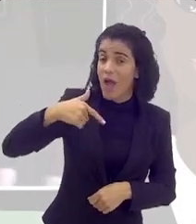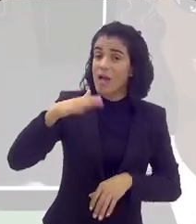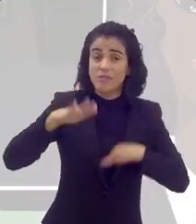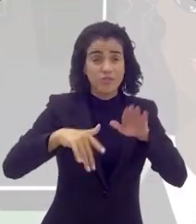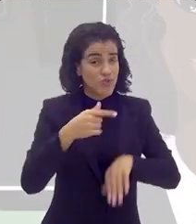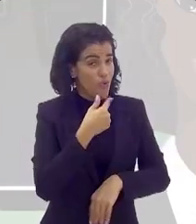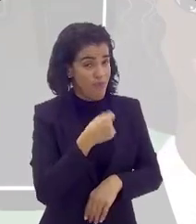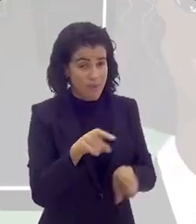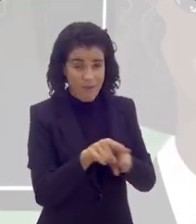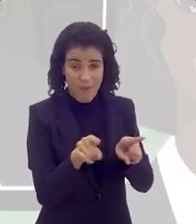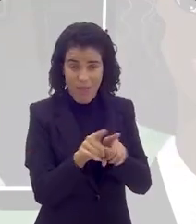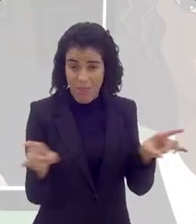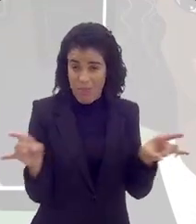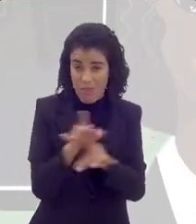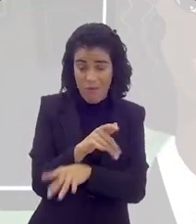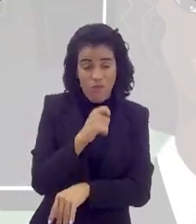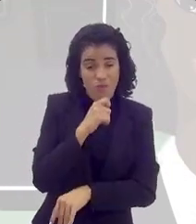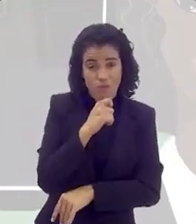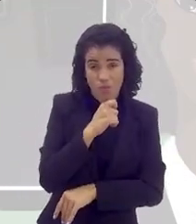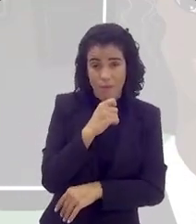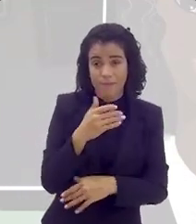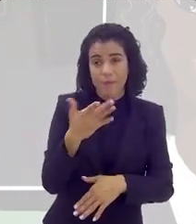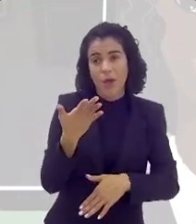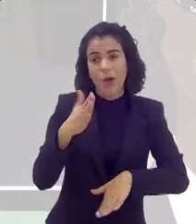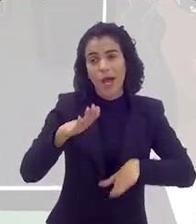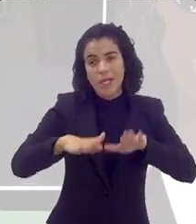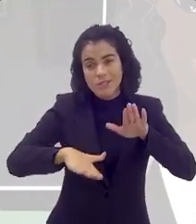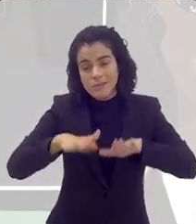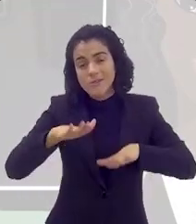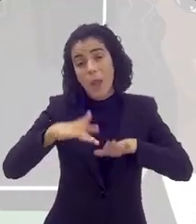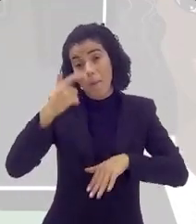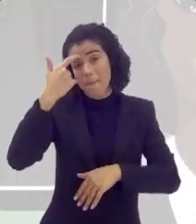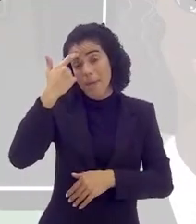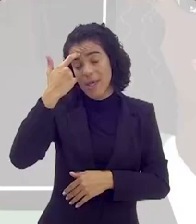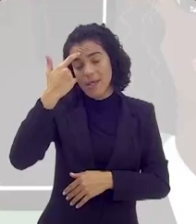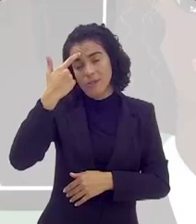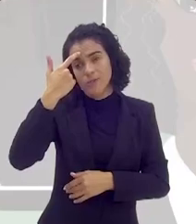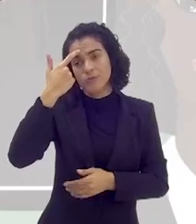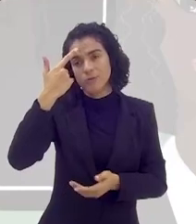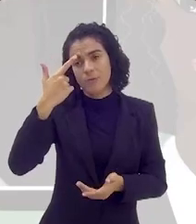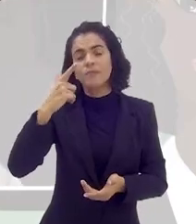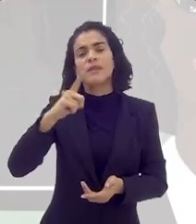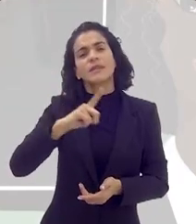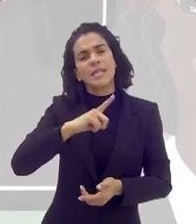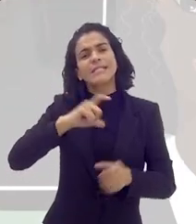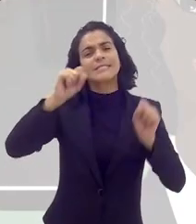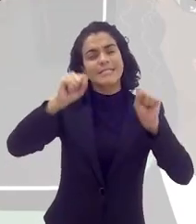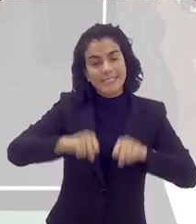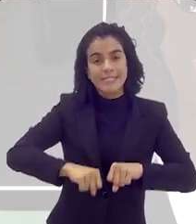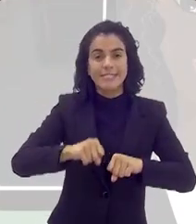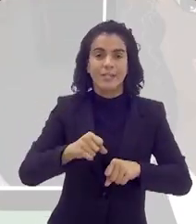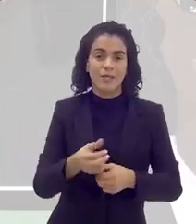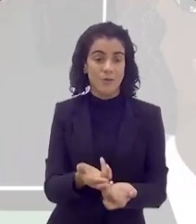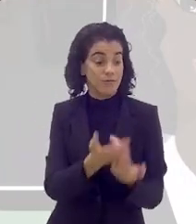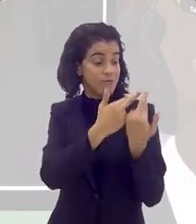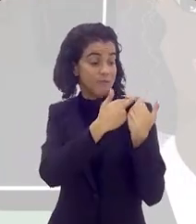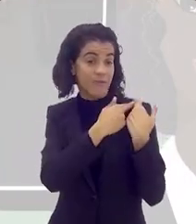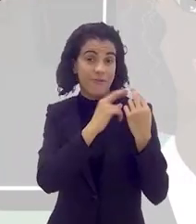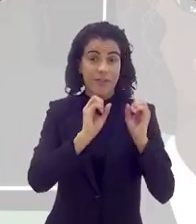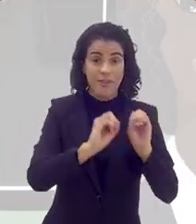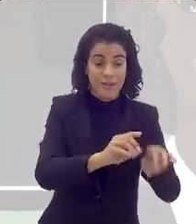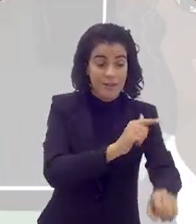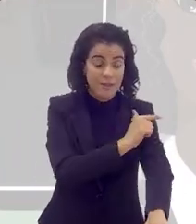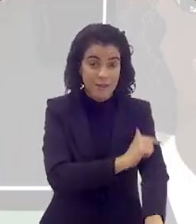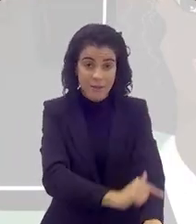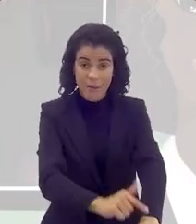homem não está, então a gente vai se colocando aos poucos, mas eu penso, assim, que existe, sim, o dever de